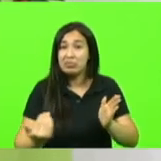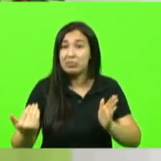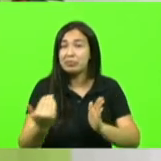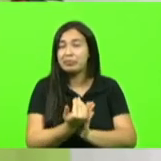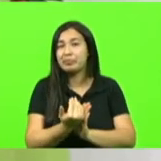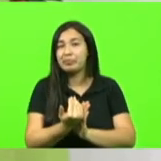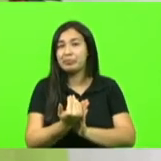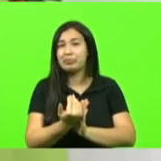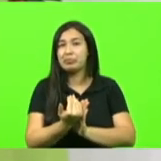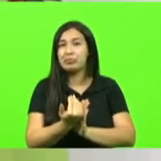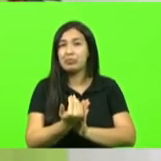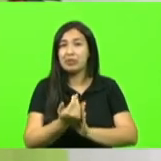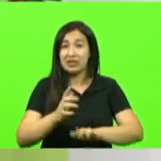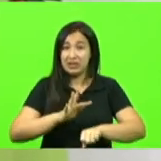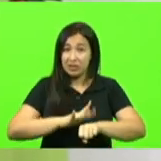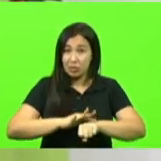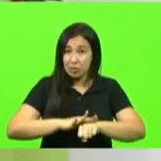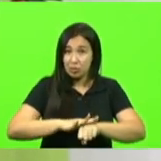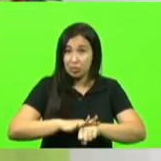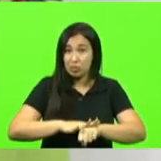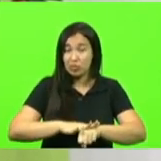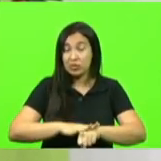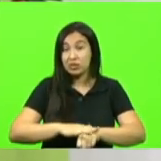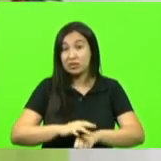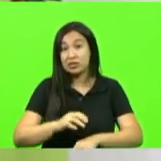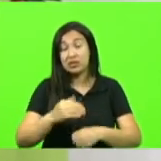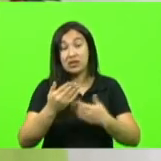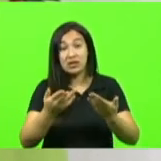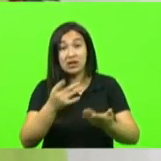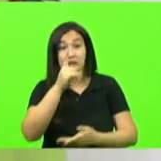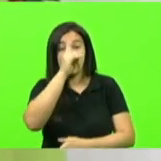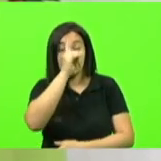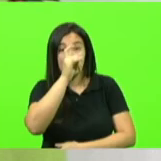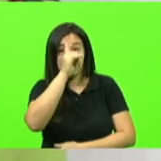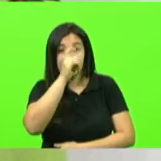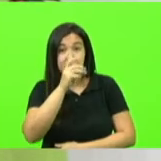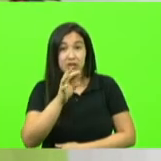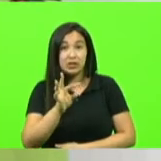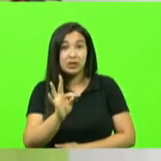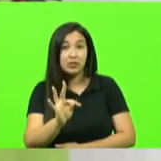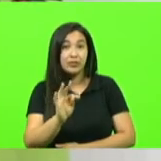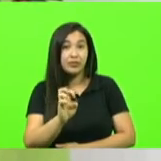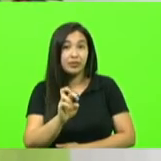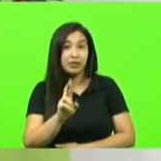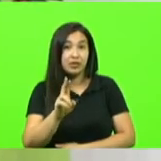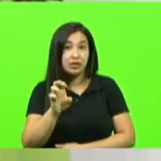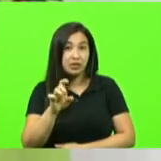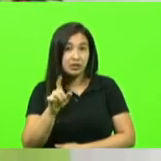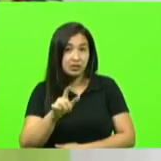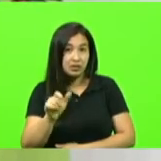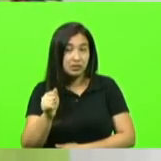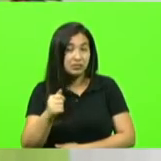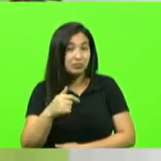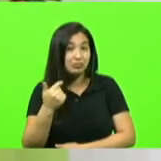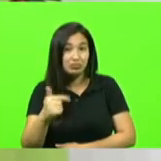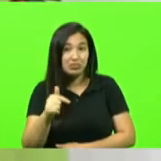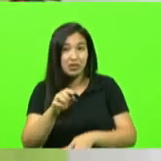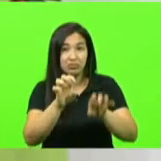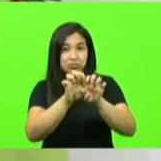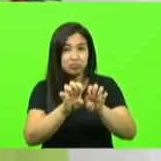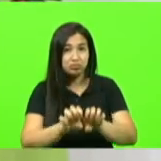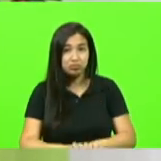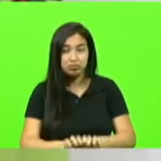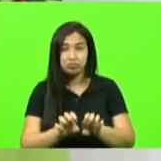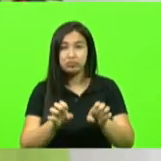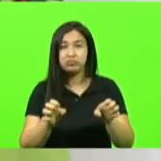possível doença e aí o hospital Teresa Ramos não tem estrutura não faz o